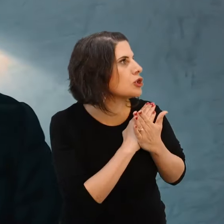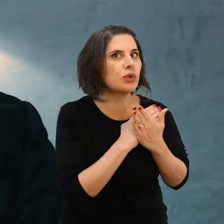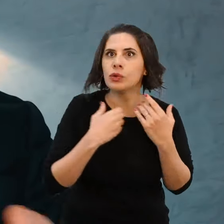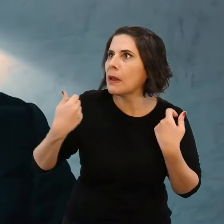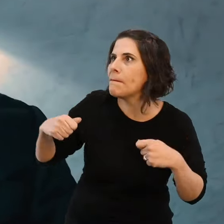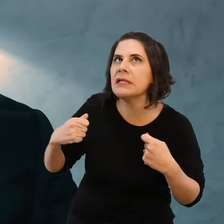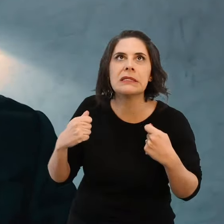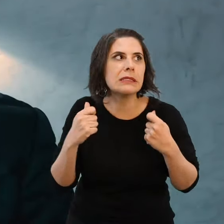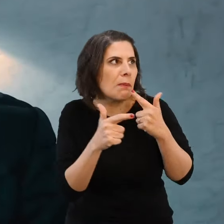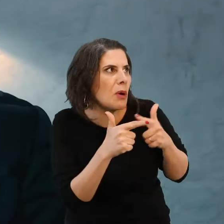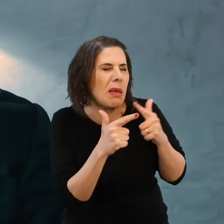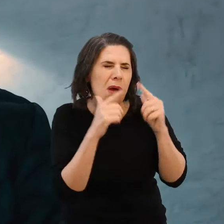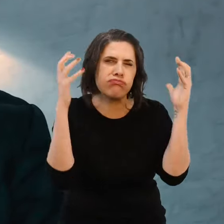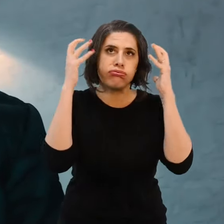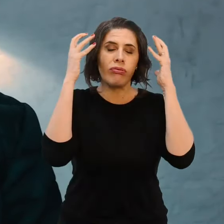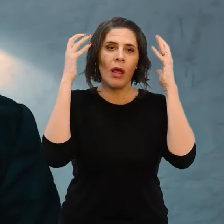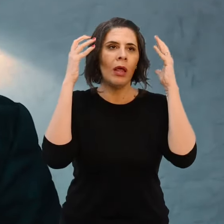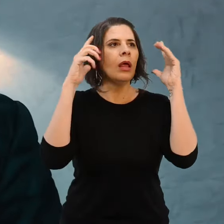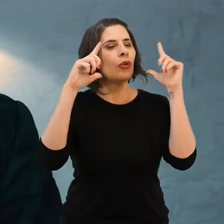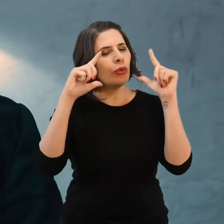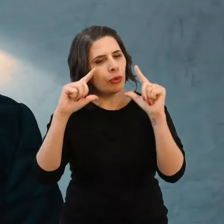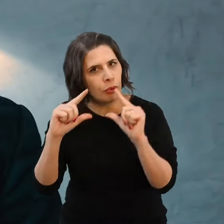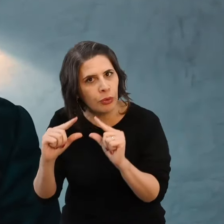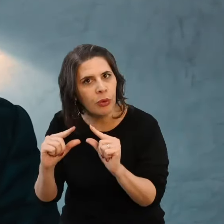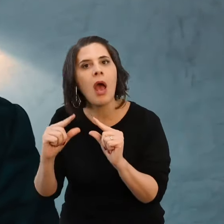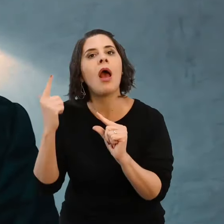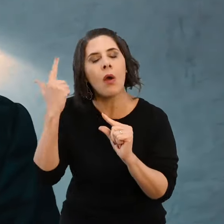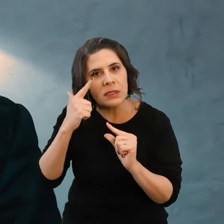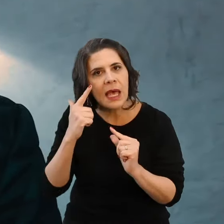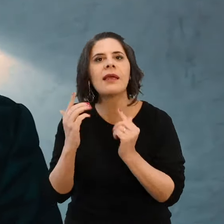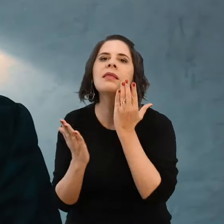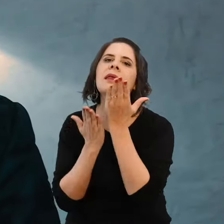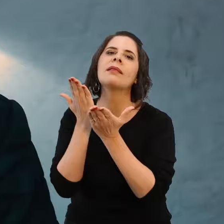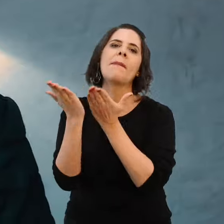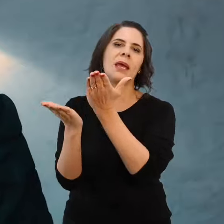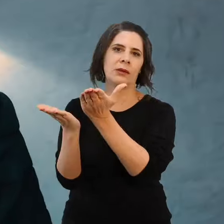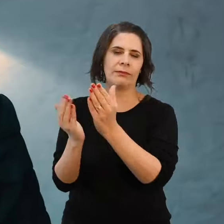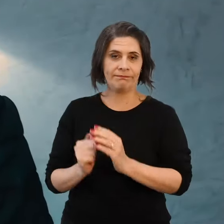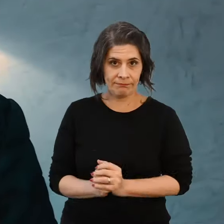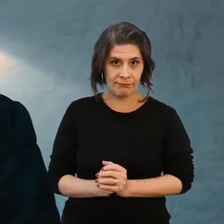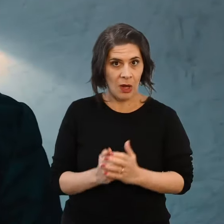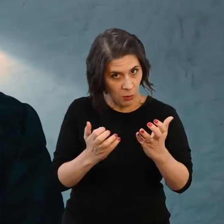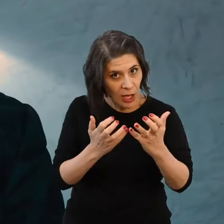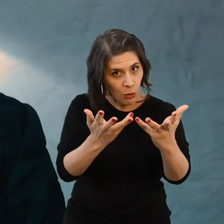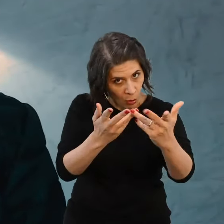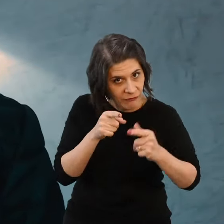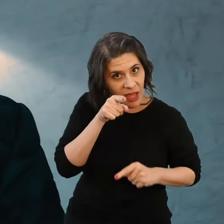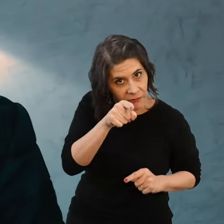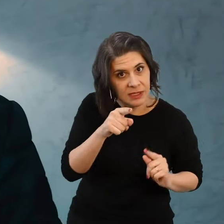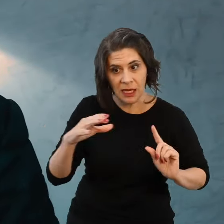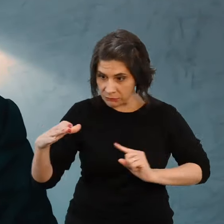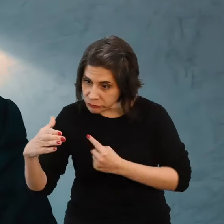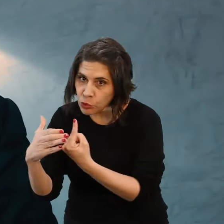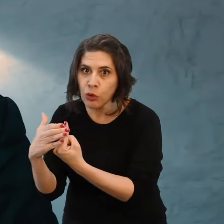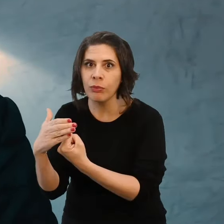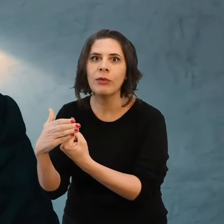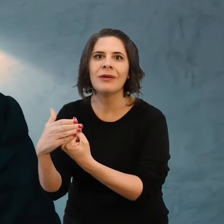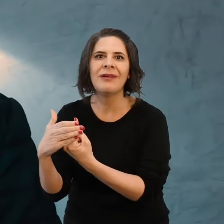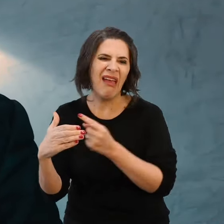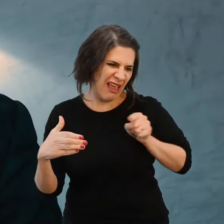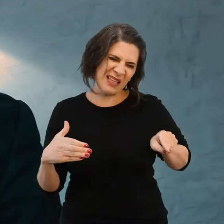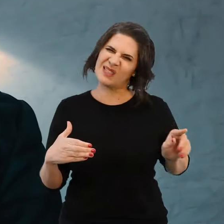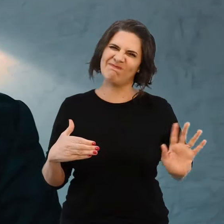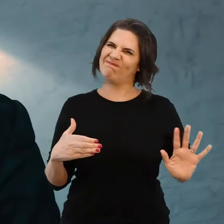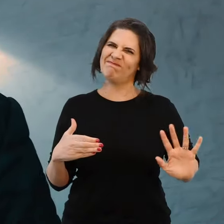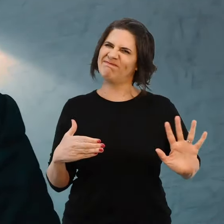vão atrás de diminuir a intensidade de algumas coisas para viabilizar novas coisas. Estimulo muito você a fazer parte do segundo grupo,